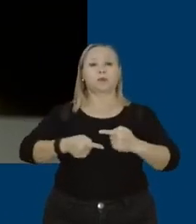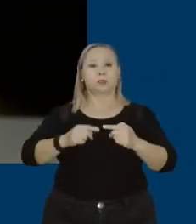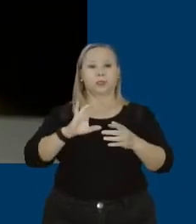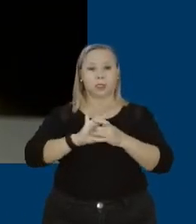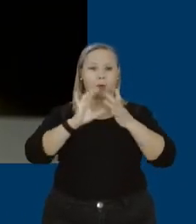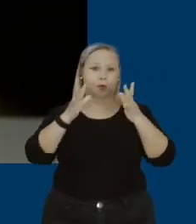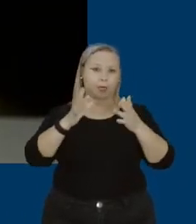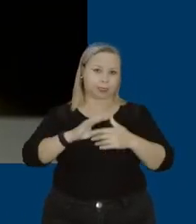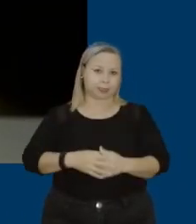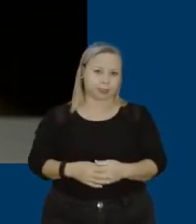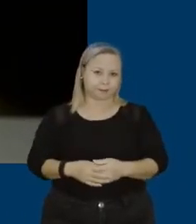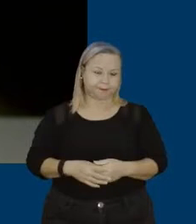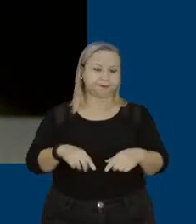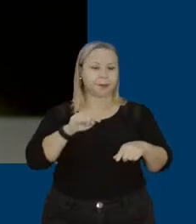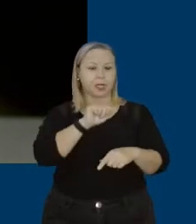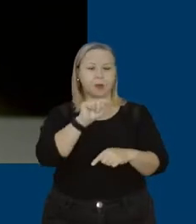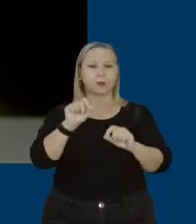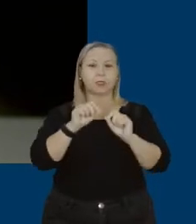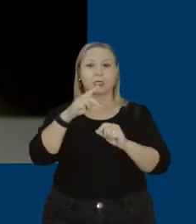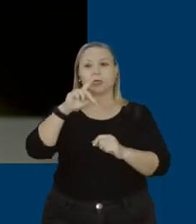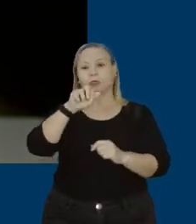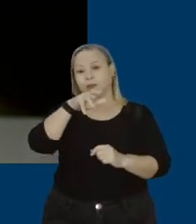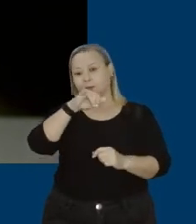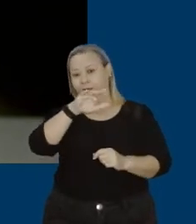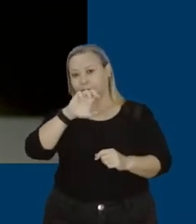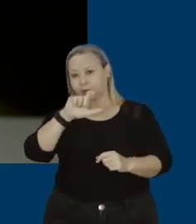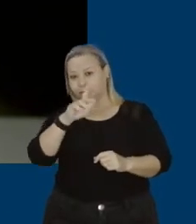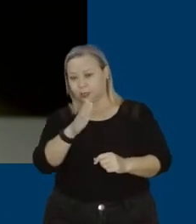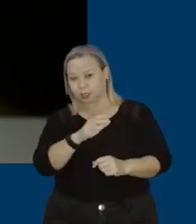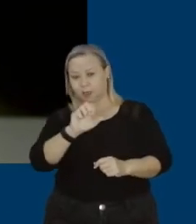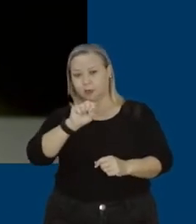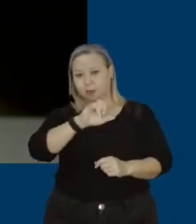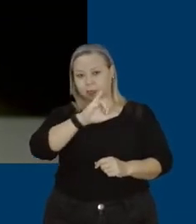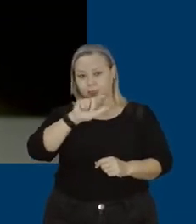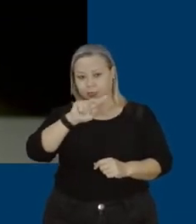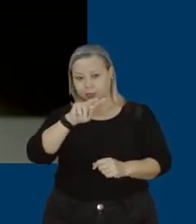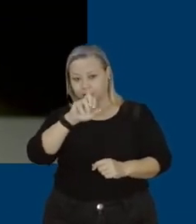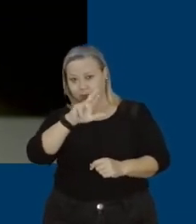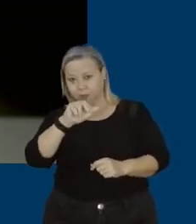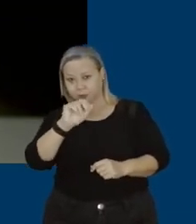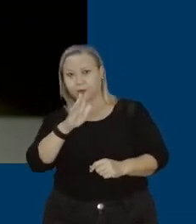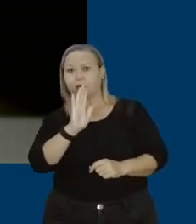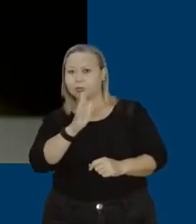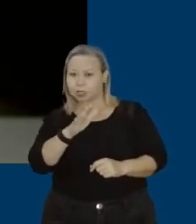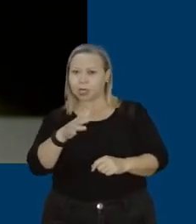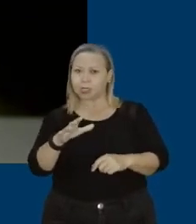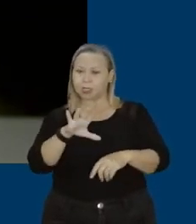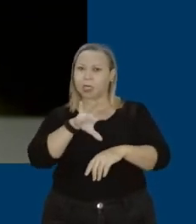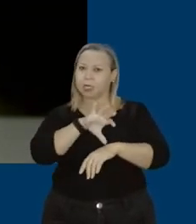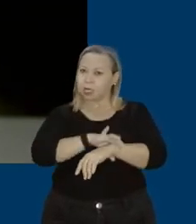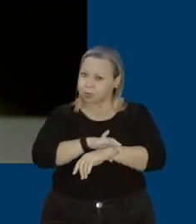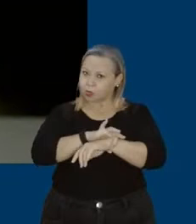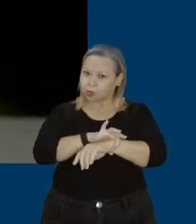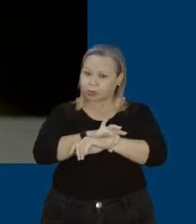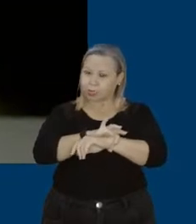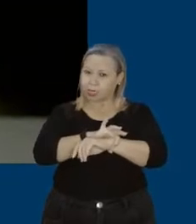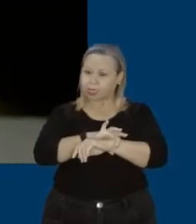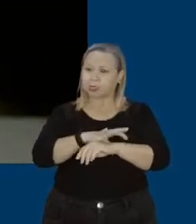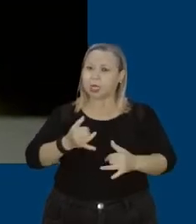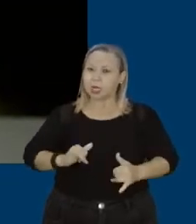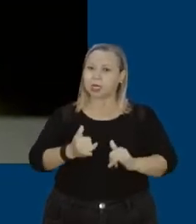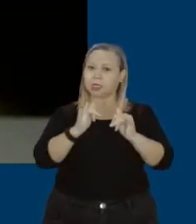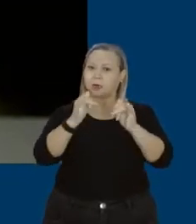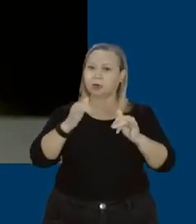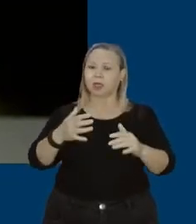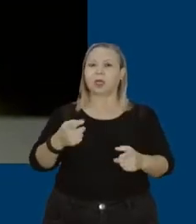Inclusive, um deles, que é o Daniel Silveira, do Rio de Janeiro, já está andando de tornozeleira eletrônica, porque ameaçou os membros do Supremo, disse